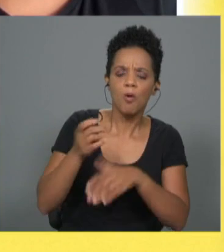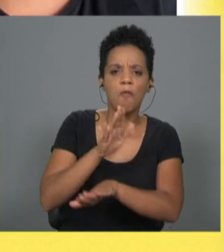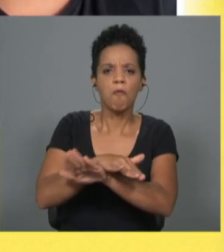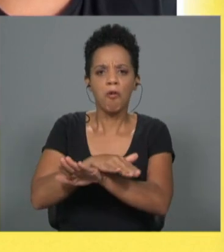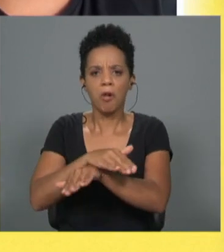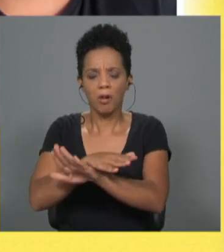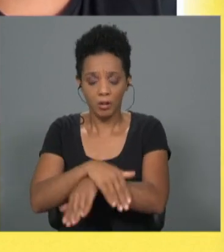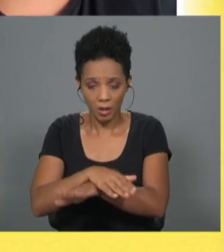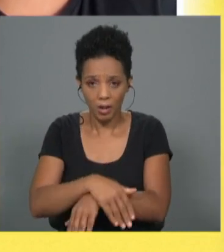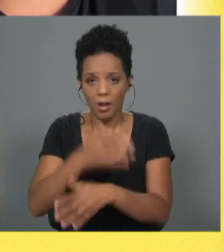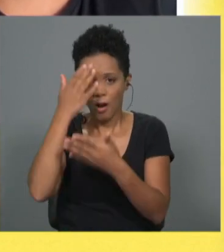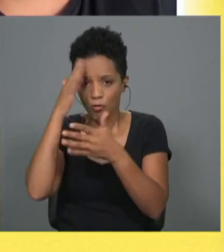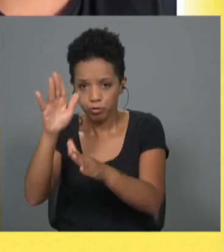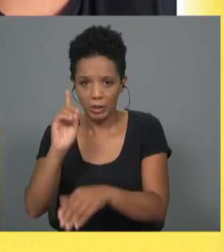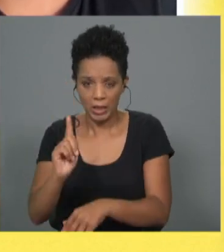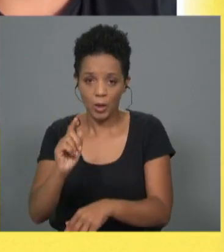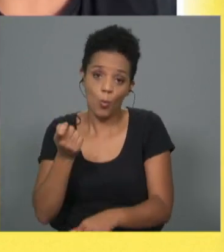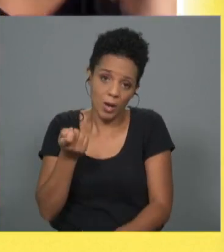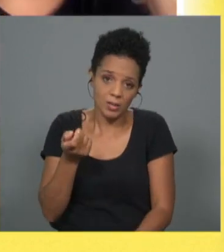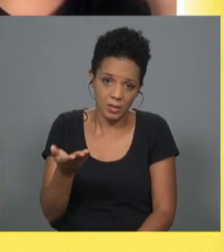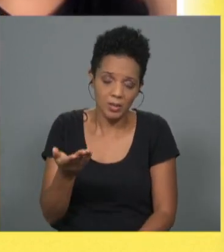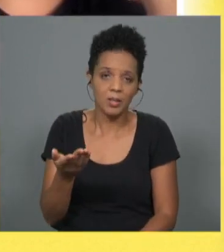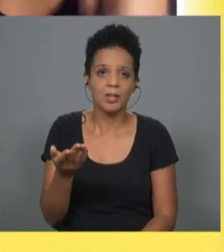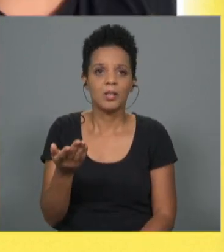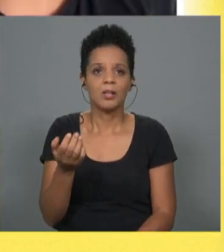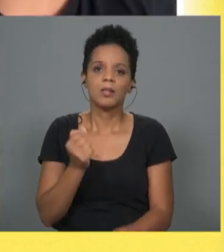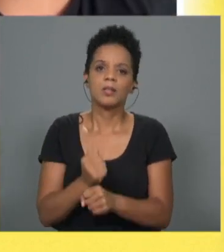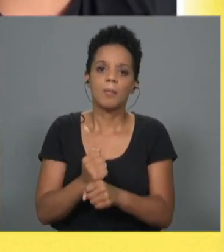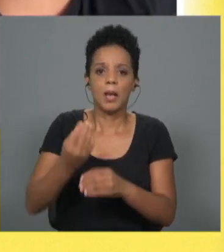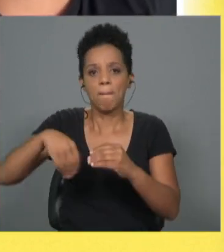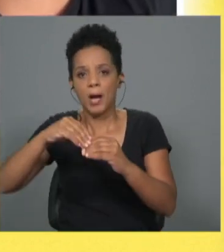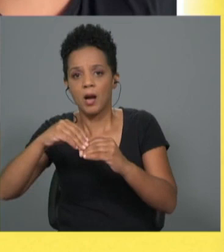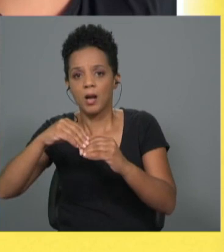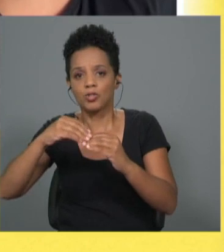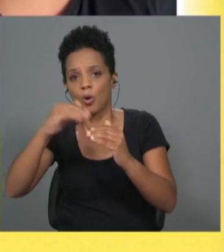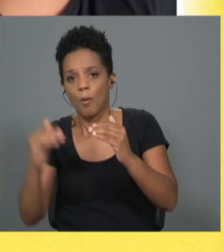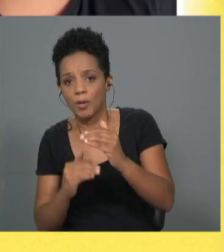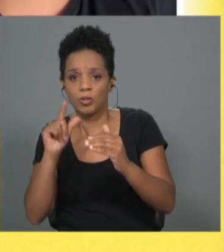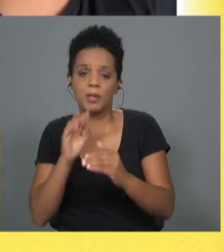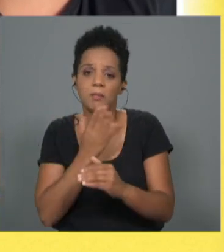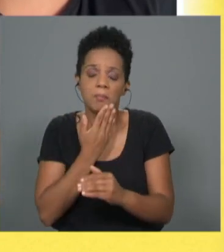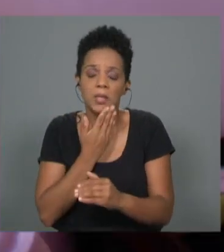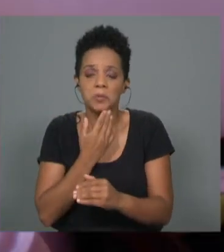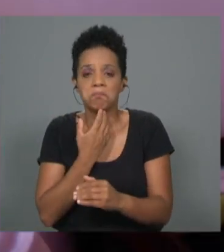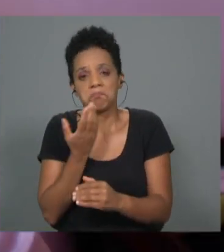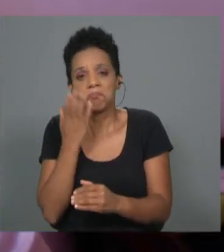queres, quase, trabalha mais ou menos consoante também aquilo que tem que